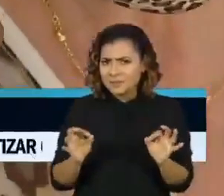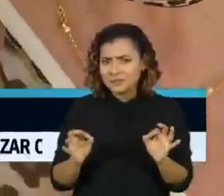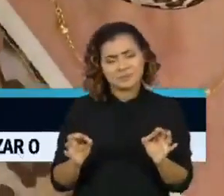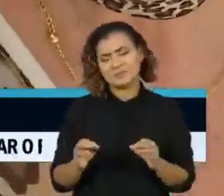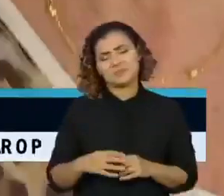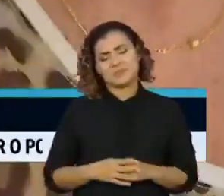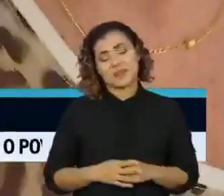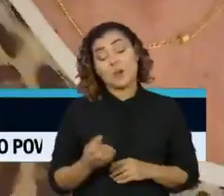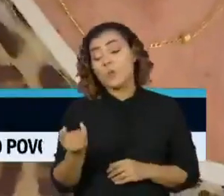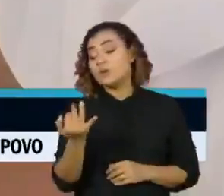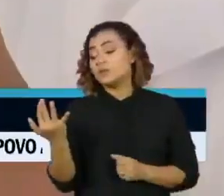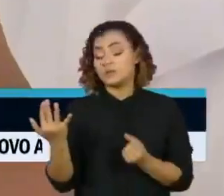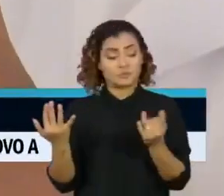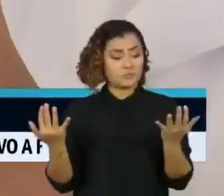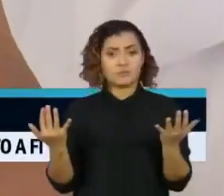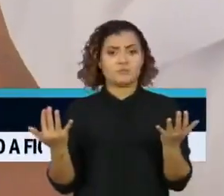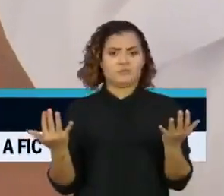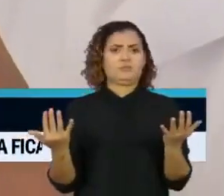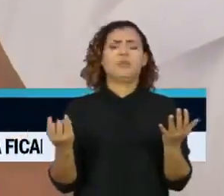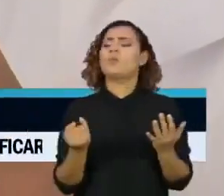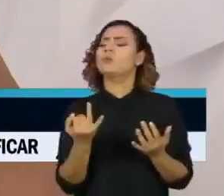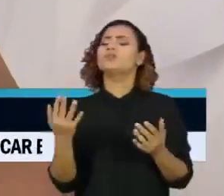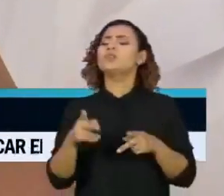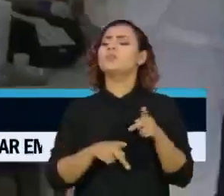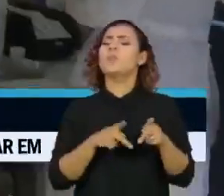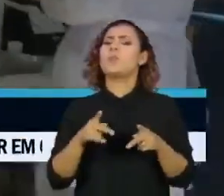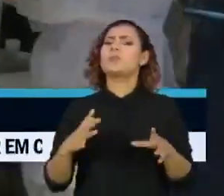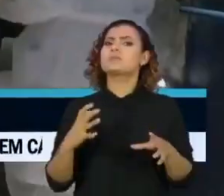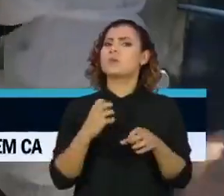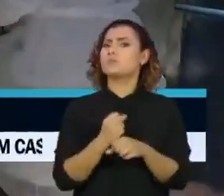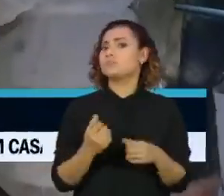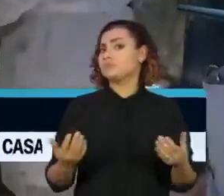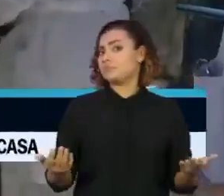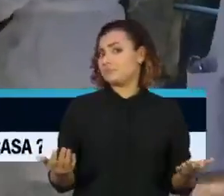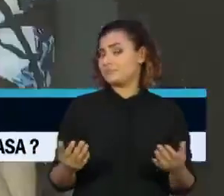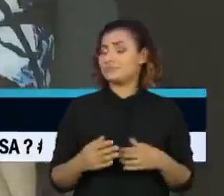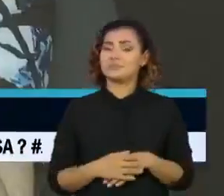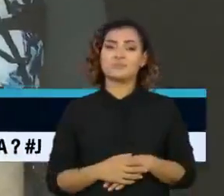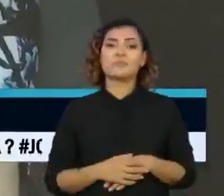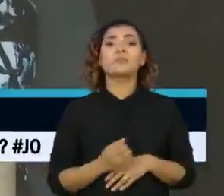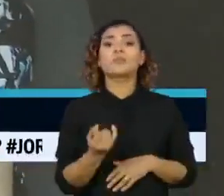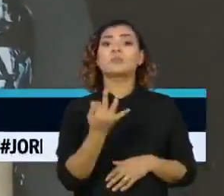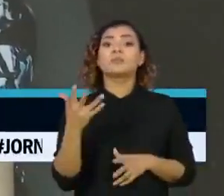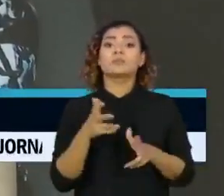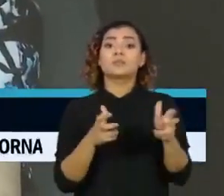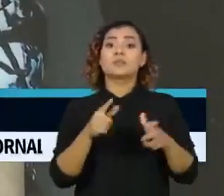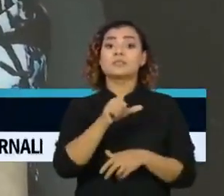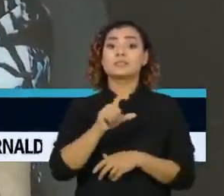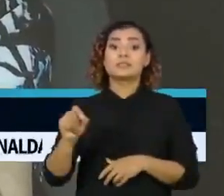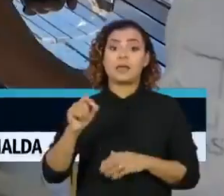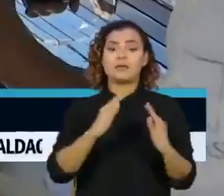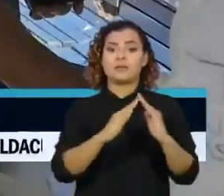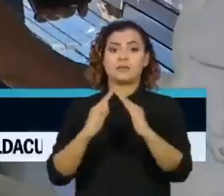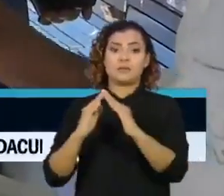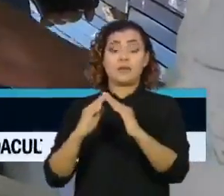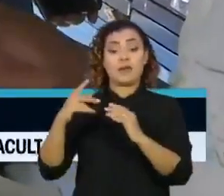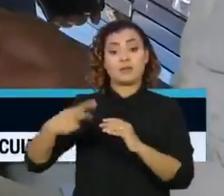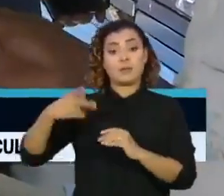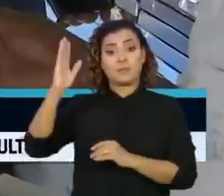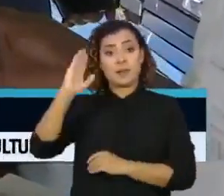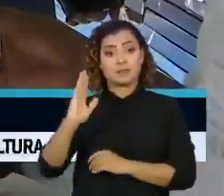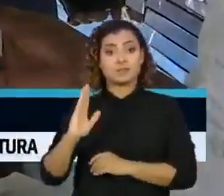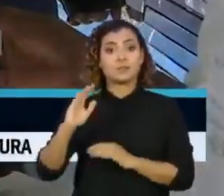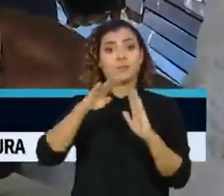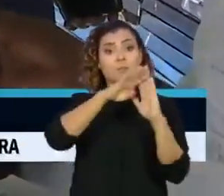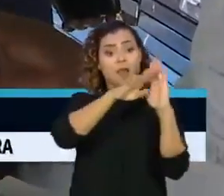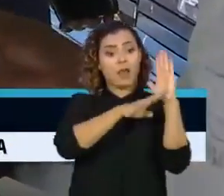já que o número não se baseia na proporção da população. Em relação às doses, para cada 100 habitantes, o país cai para a